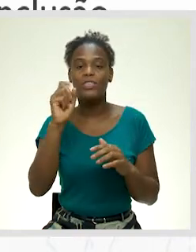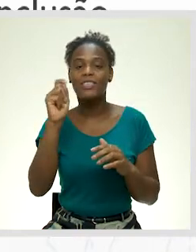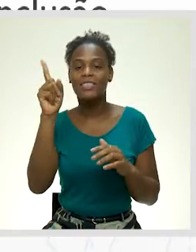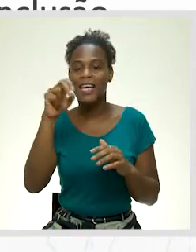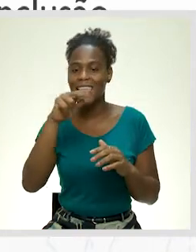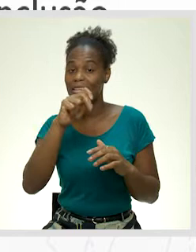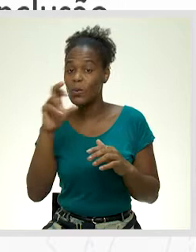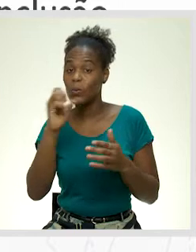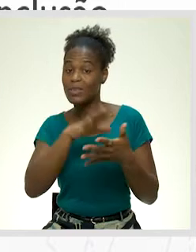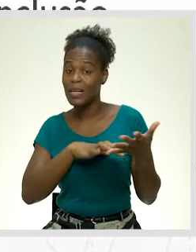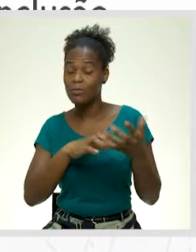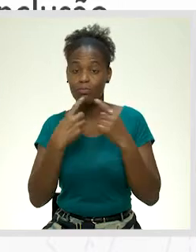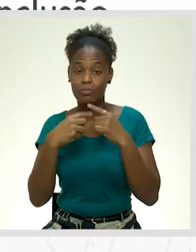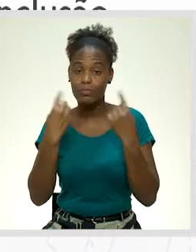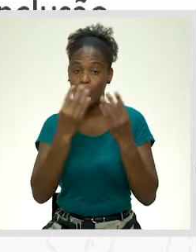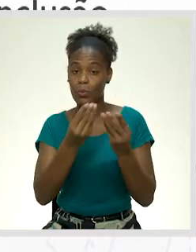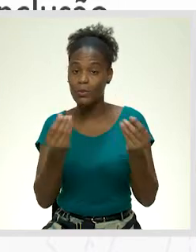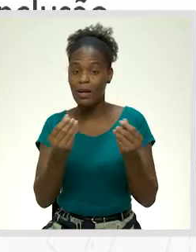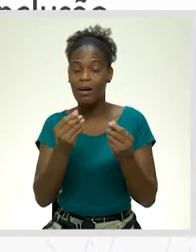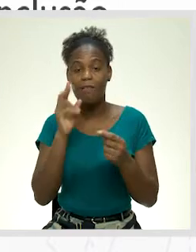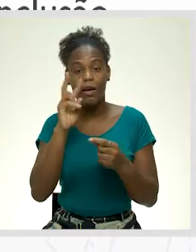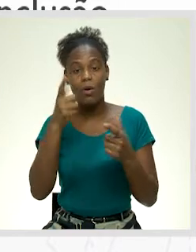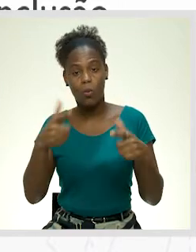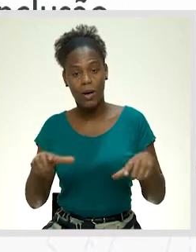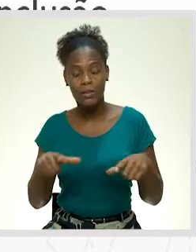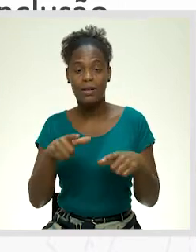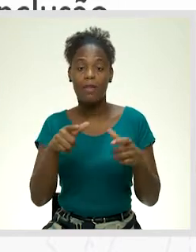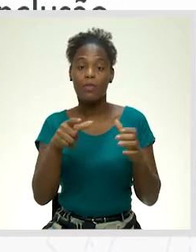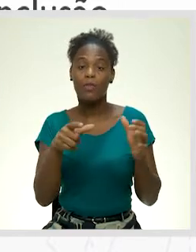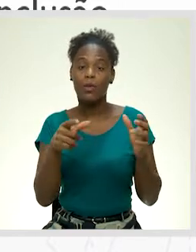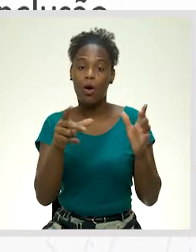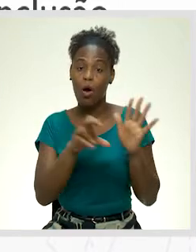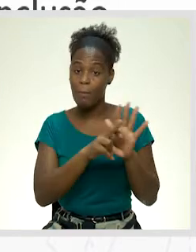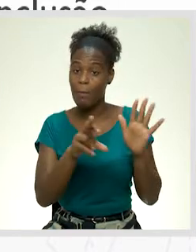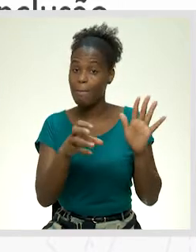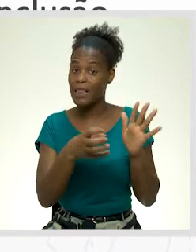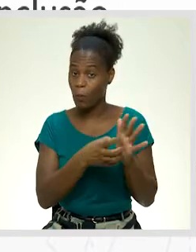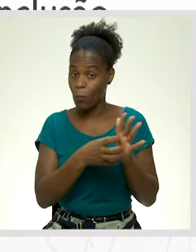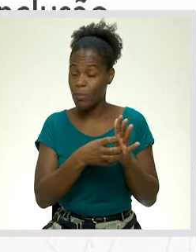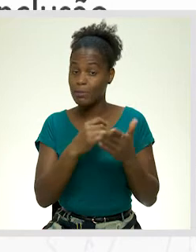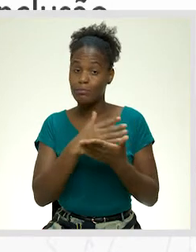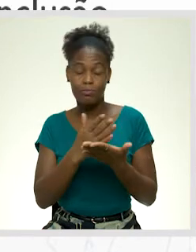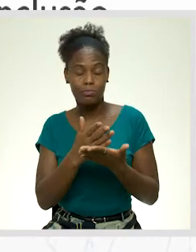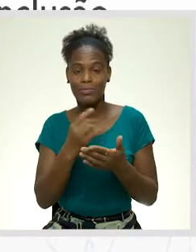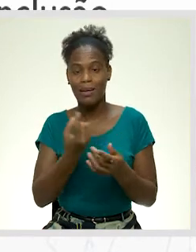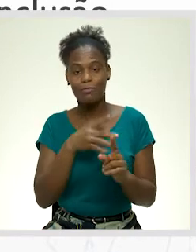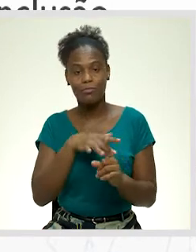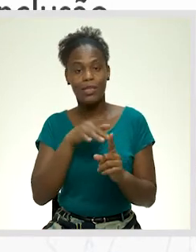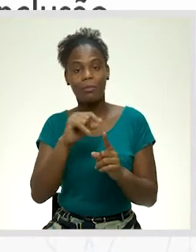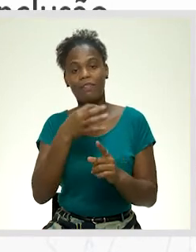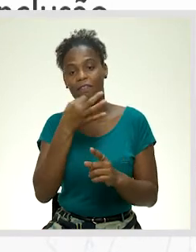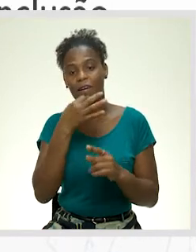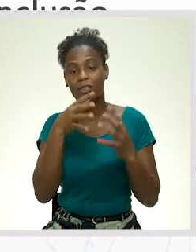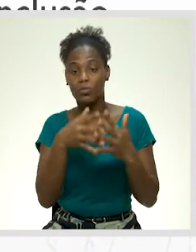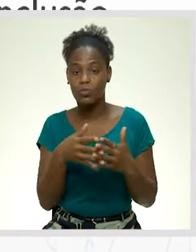para divulgar os resultados. Vemos a linguagem no relatório de norma, padrão e imparcial que deve seguir. Depois, falamos da